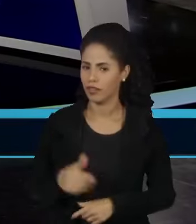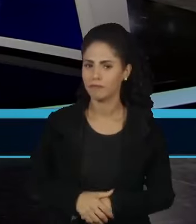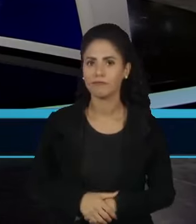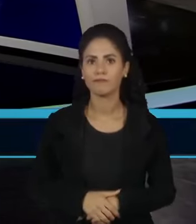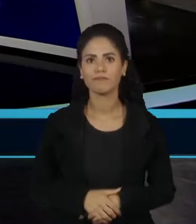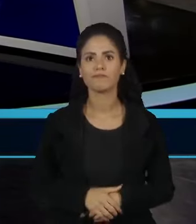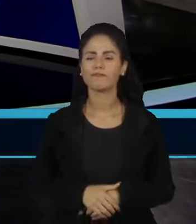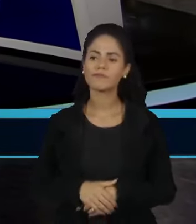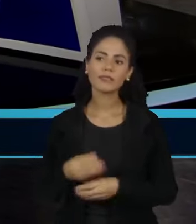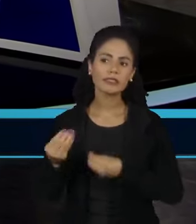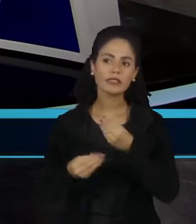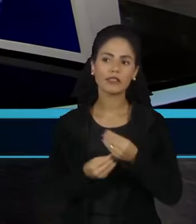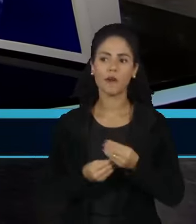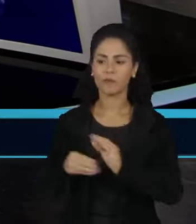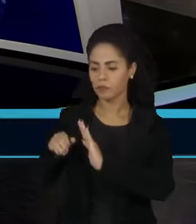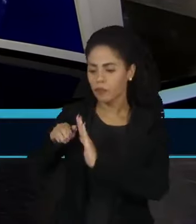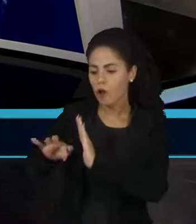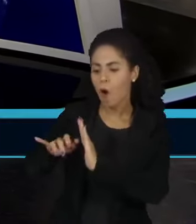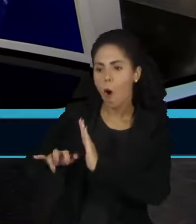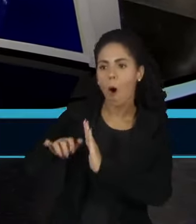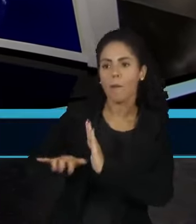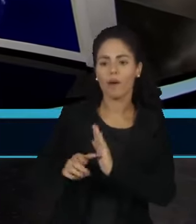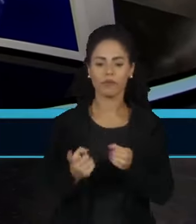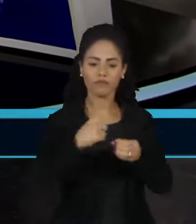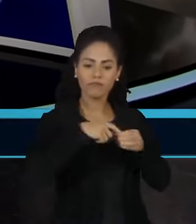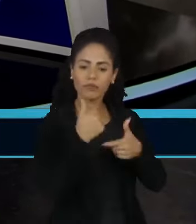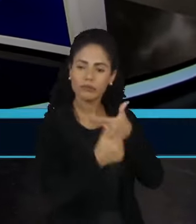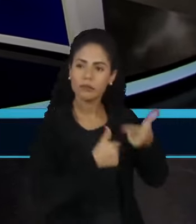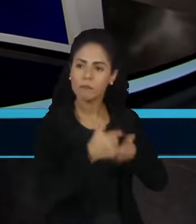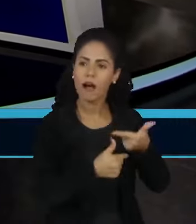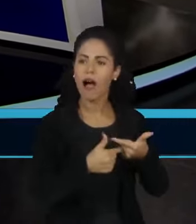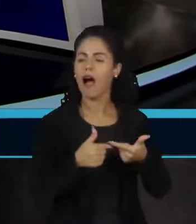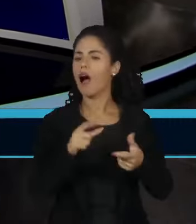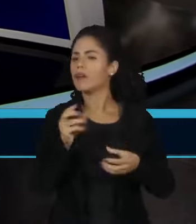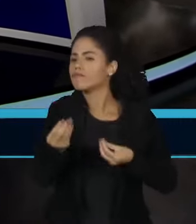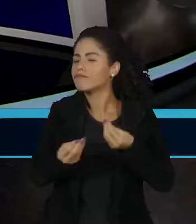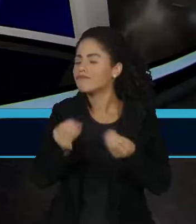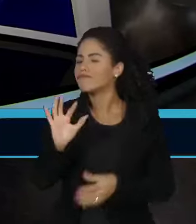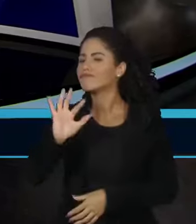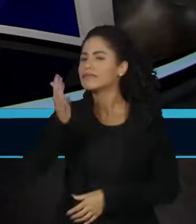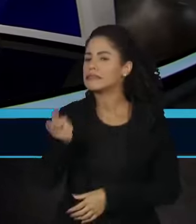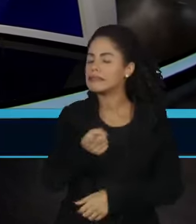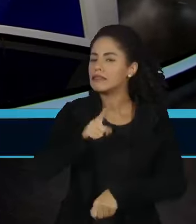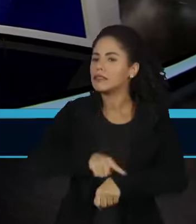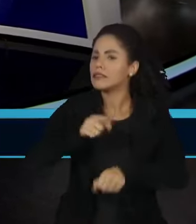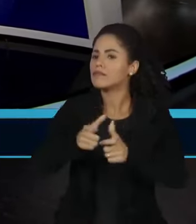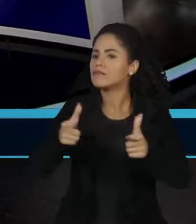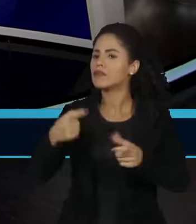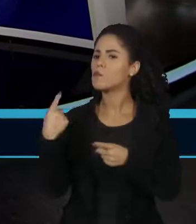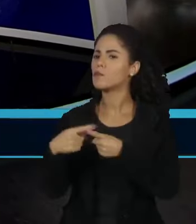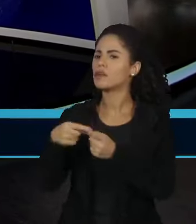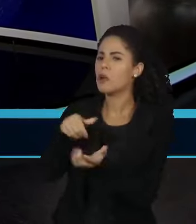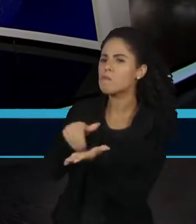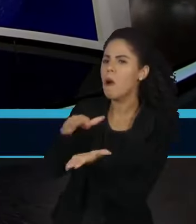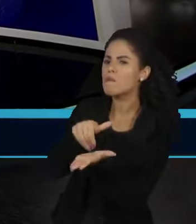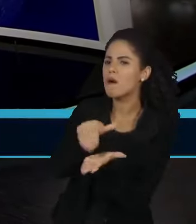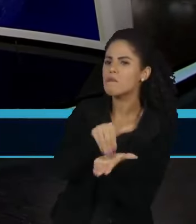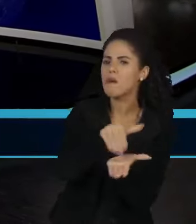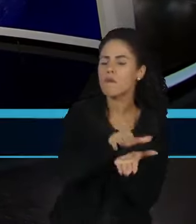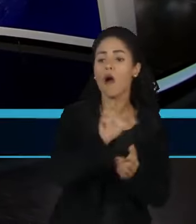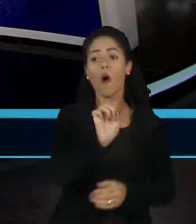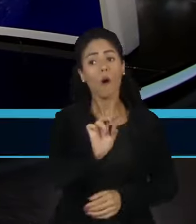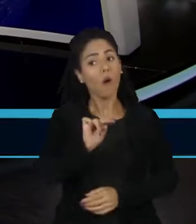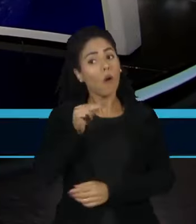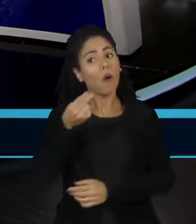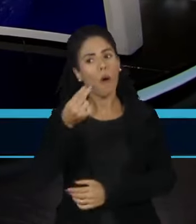Juliana, home office, mercado aquecido, baixa qualificação, justificam esse recorde de demissões por justa causa ou ainda não